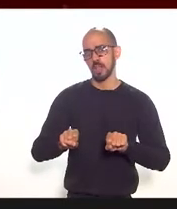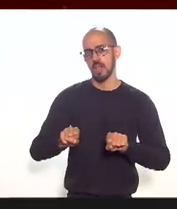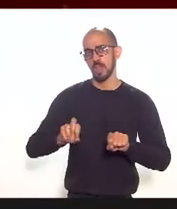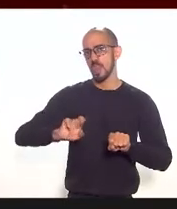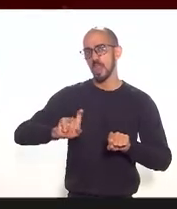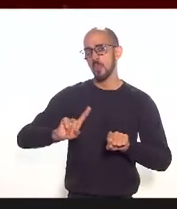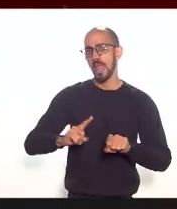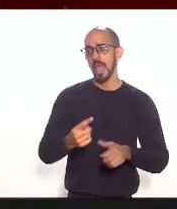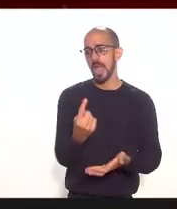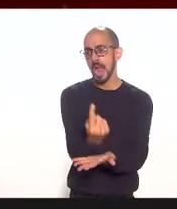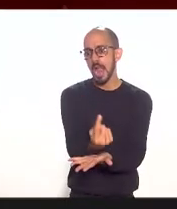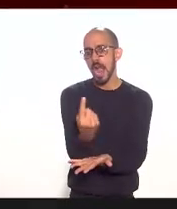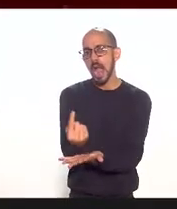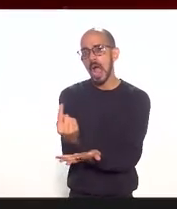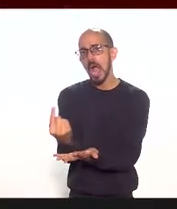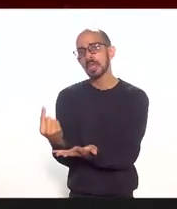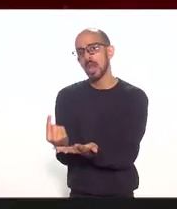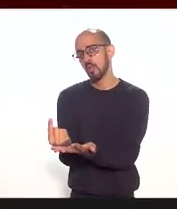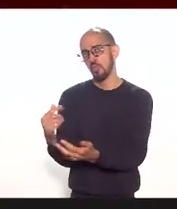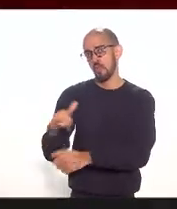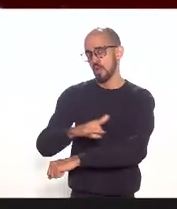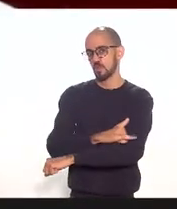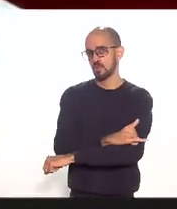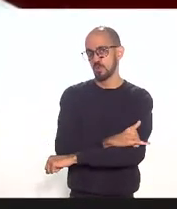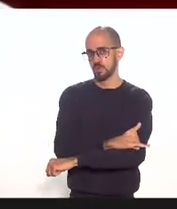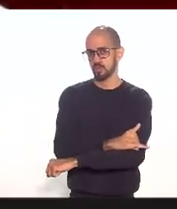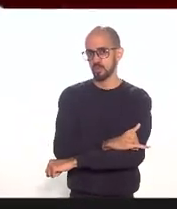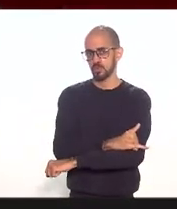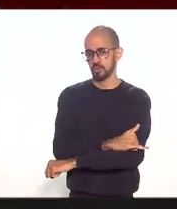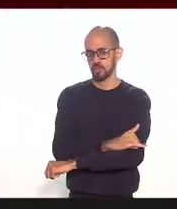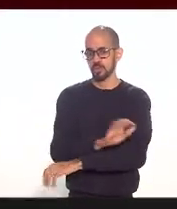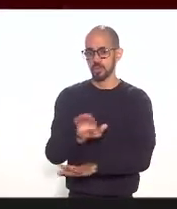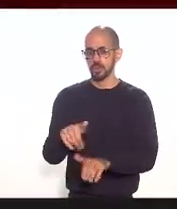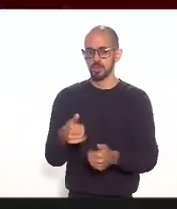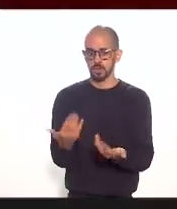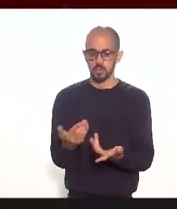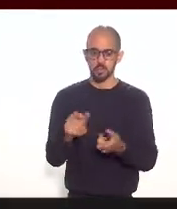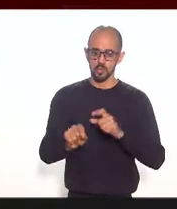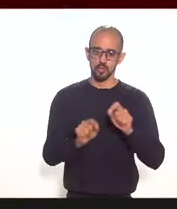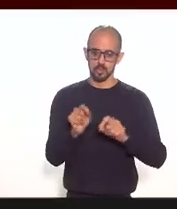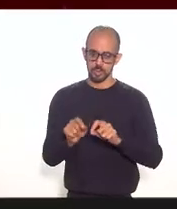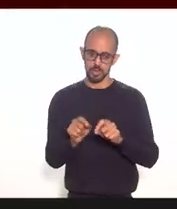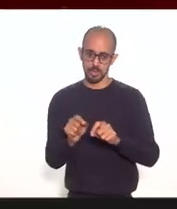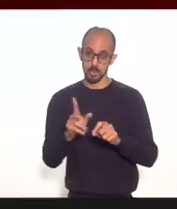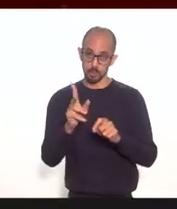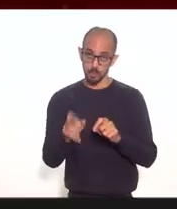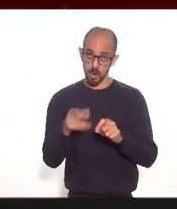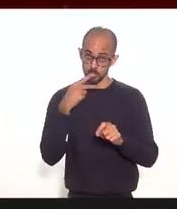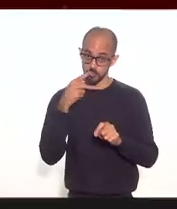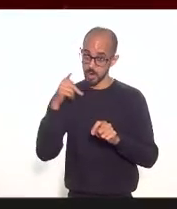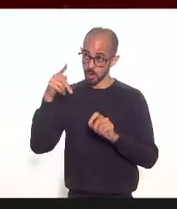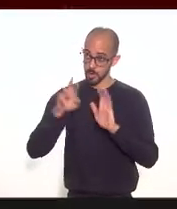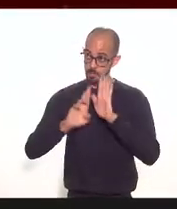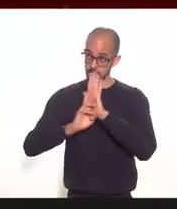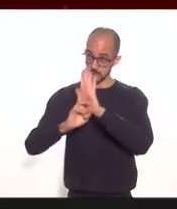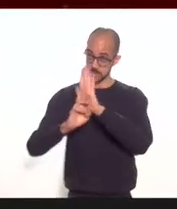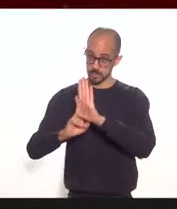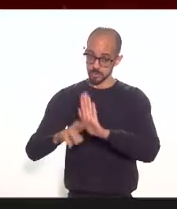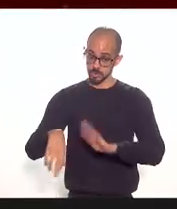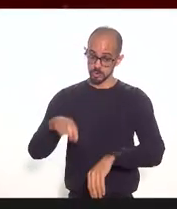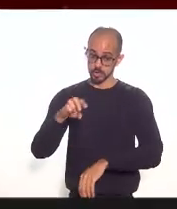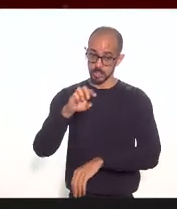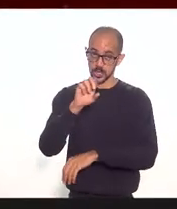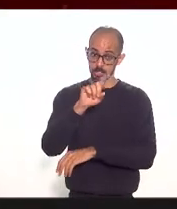isoladamente de um único aeroporto então como bem disse agora a representante da